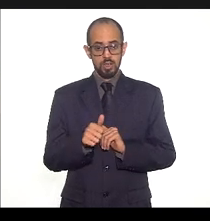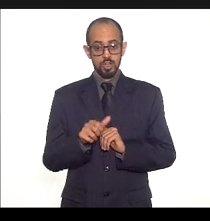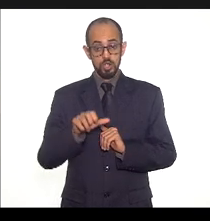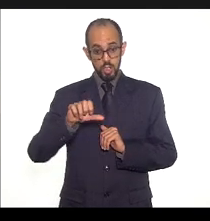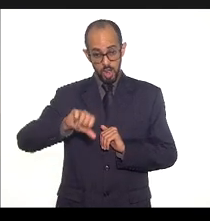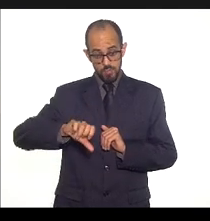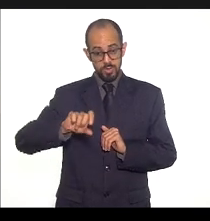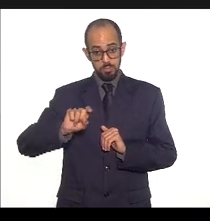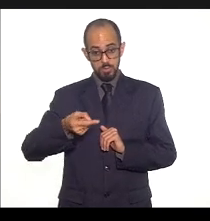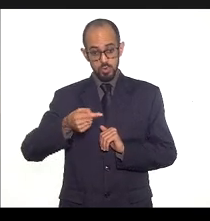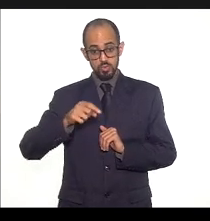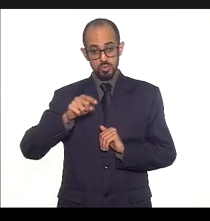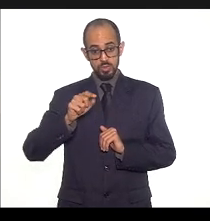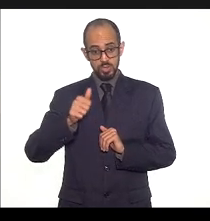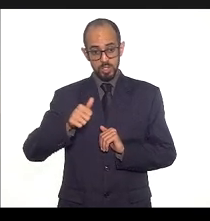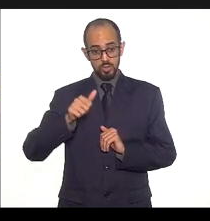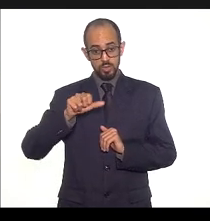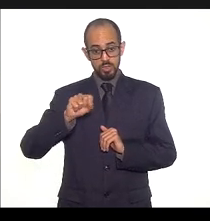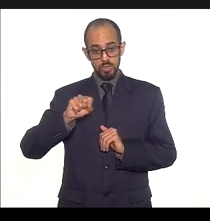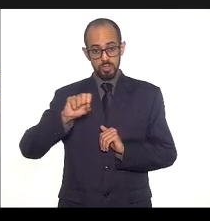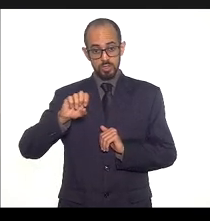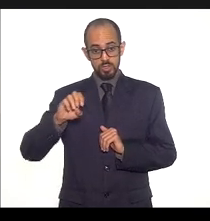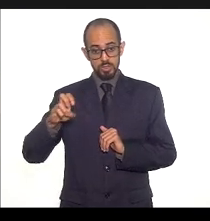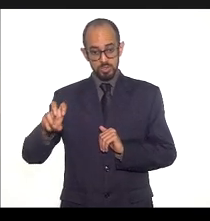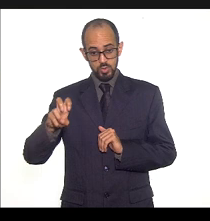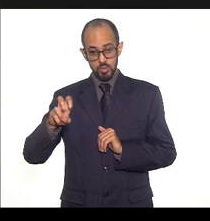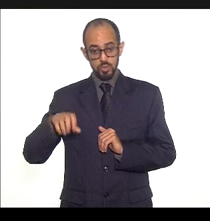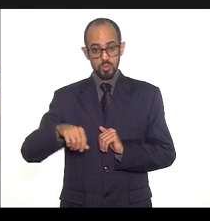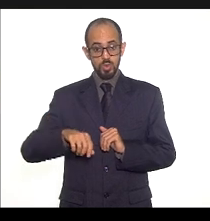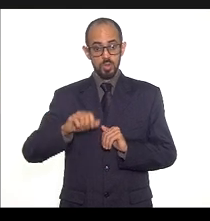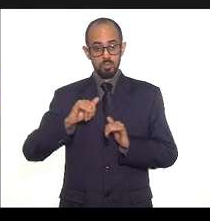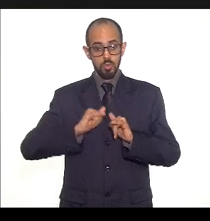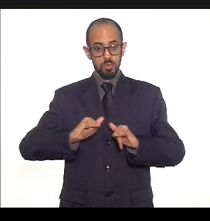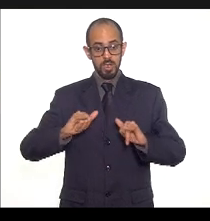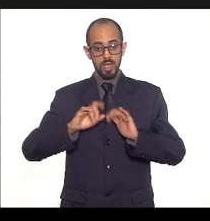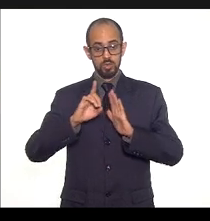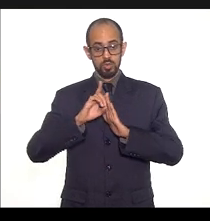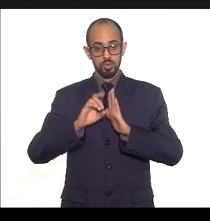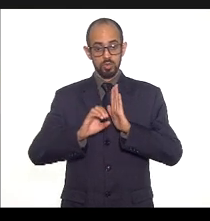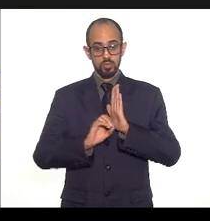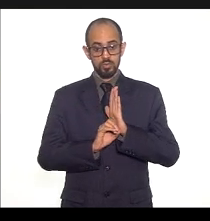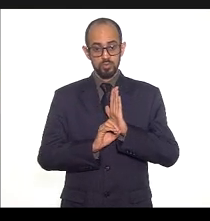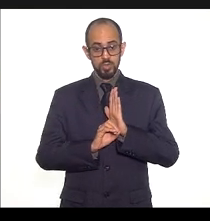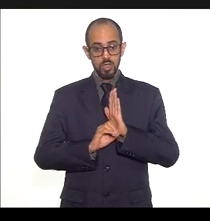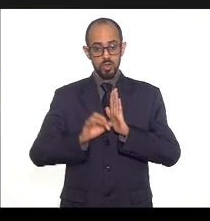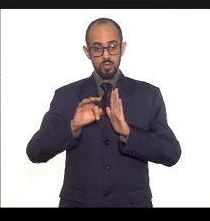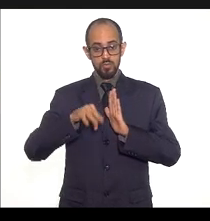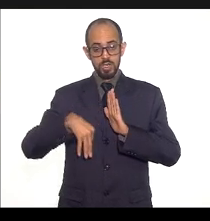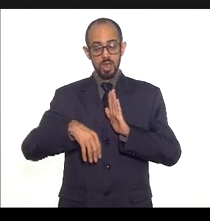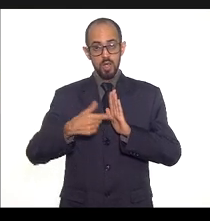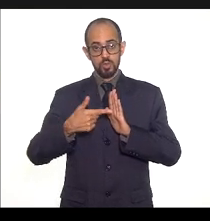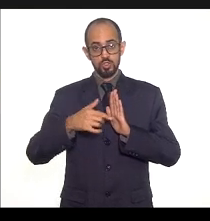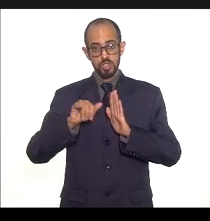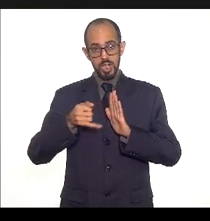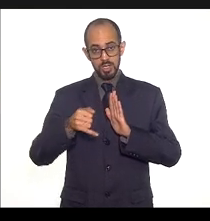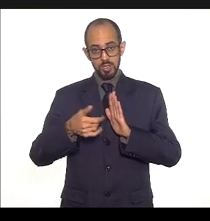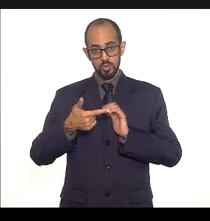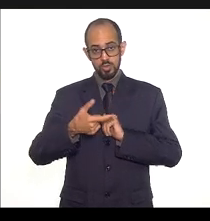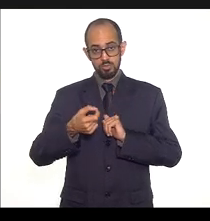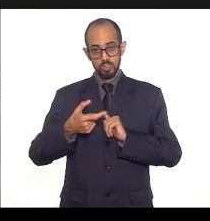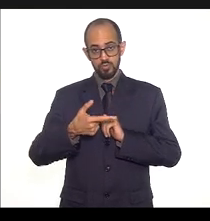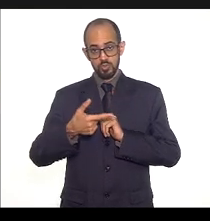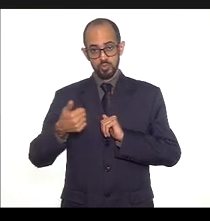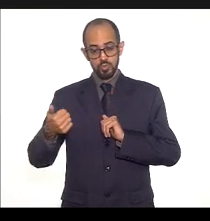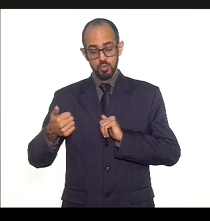de 14 de janeiro de 2021 publicada no diário oficial do estado em 15 de janeiro de 2021 que estima receita